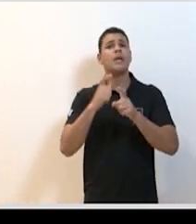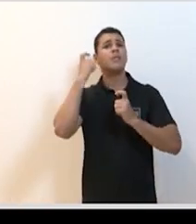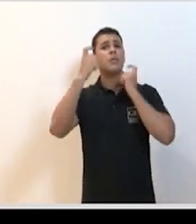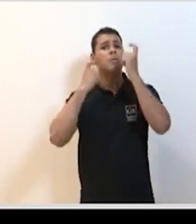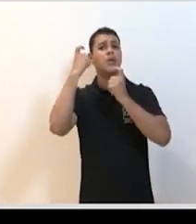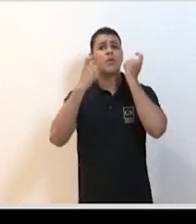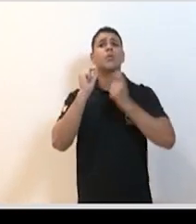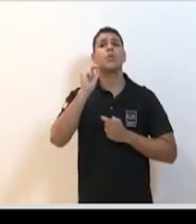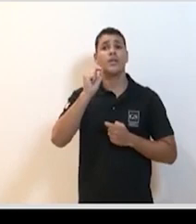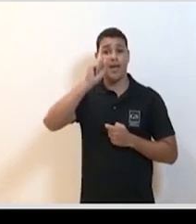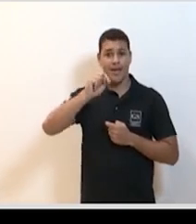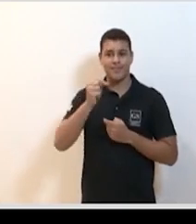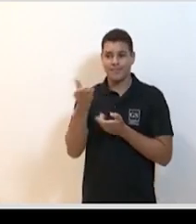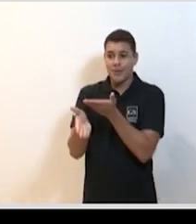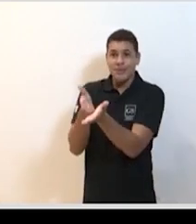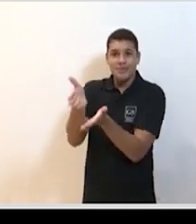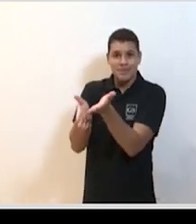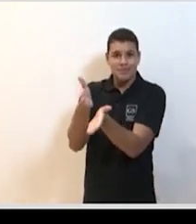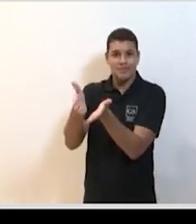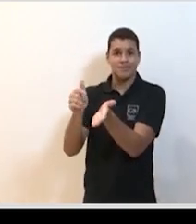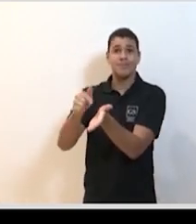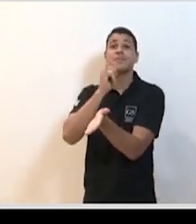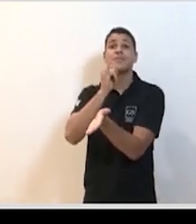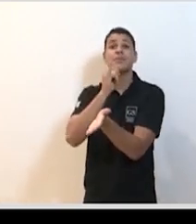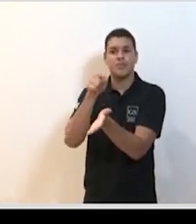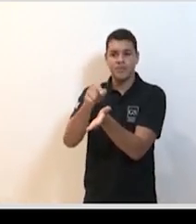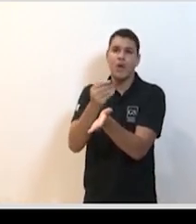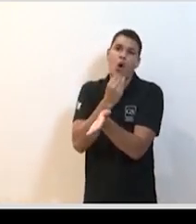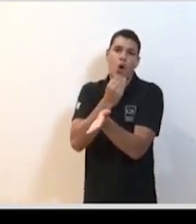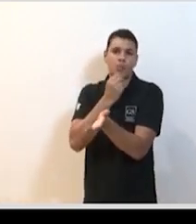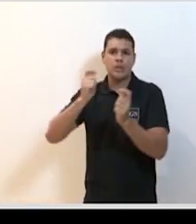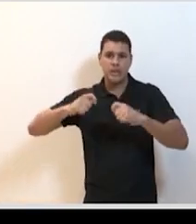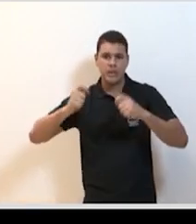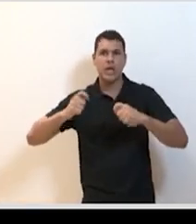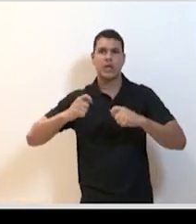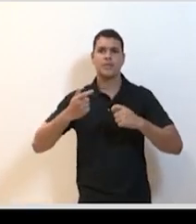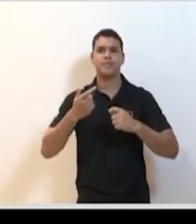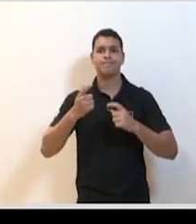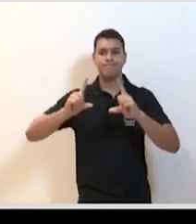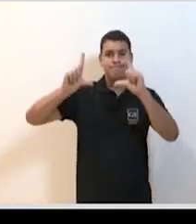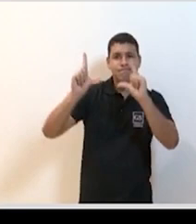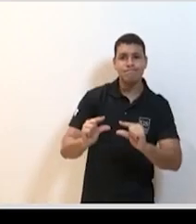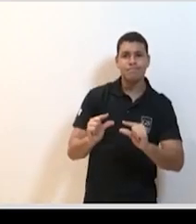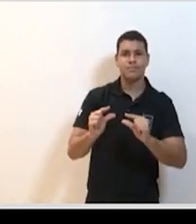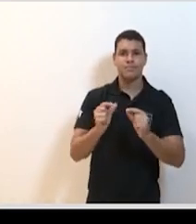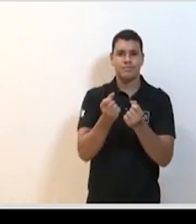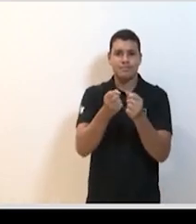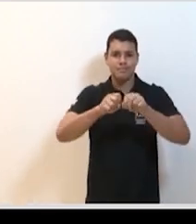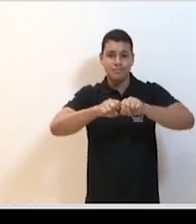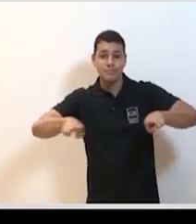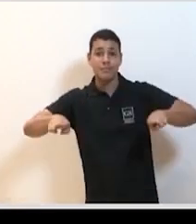do atendimento primário é óbvio que a atenção primária reduz em geral a necessidade de CTI para outras